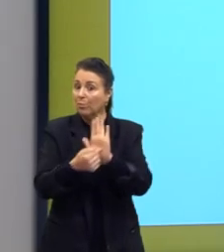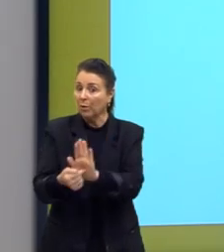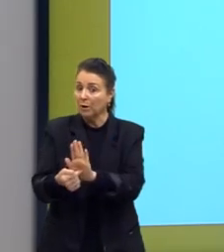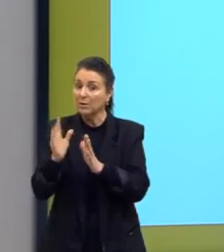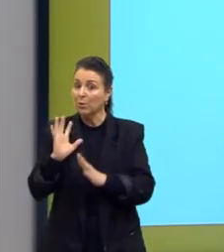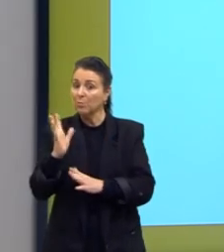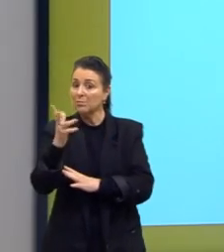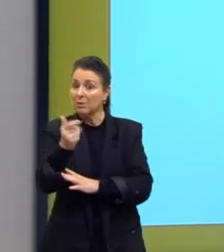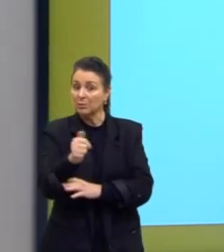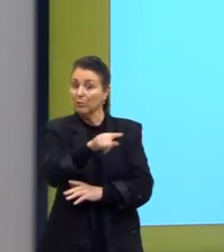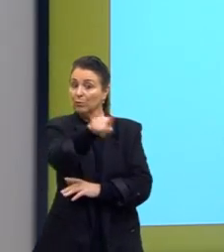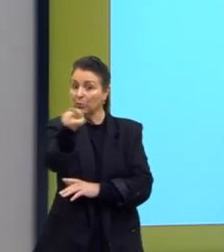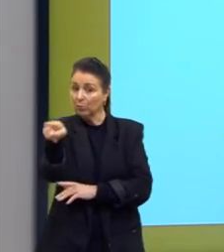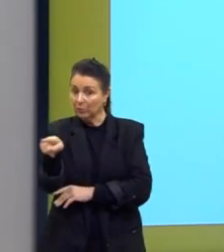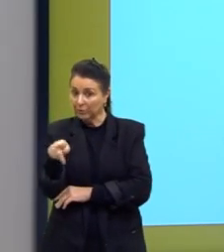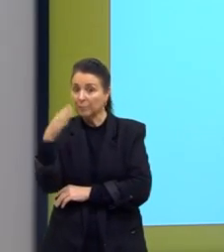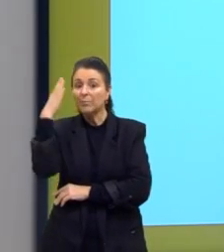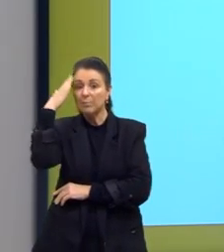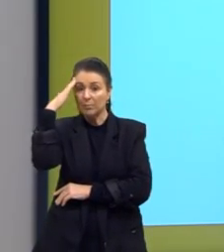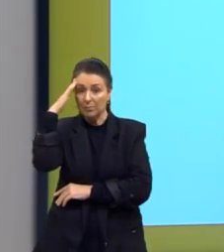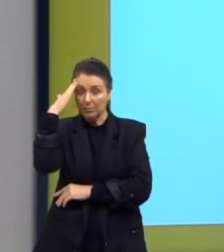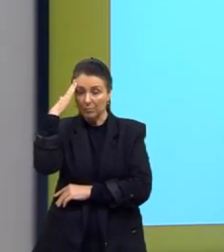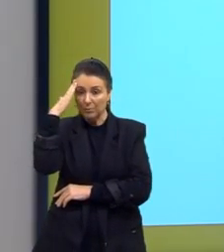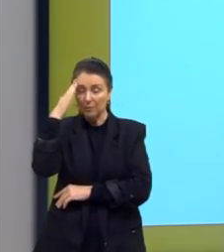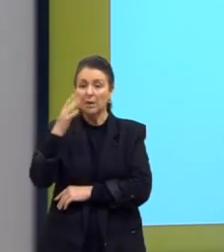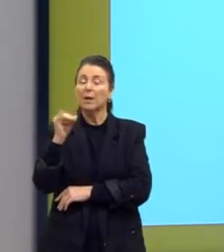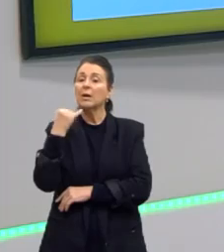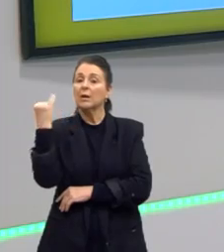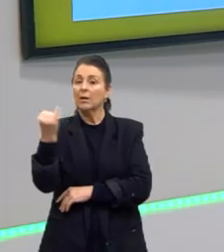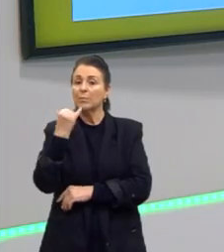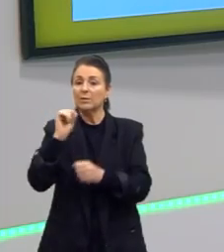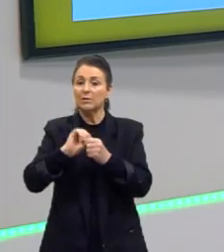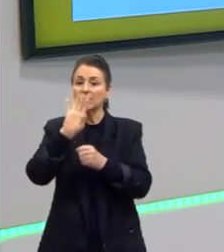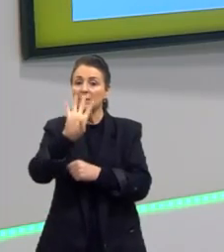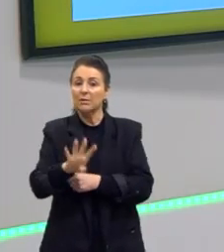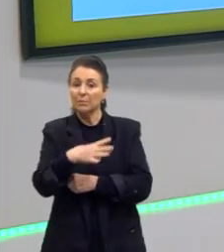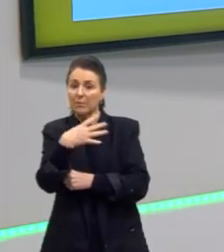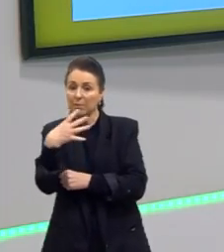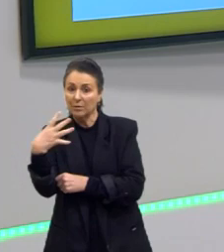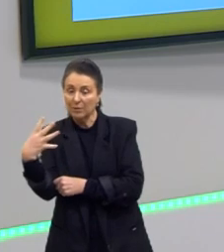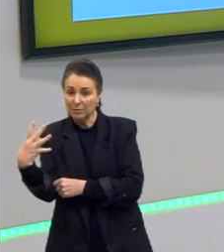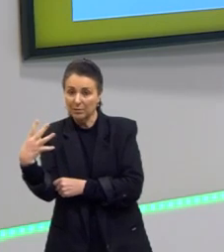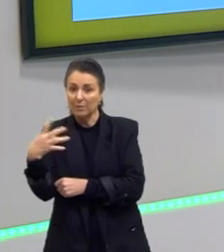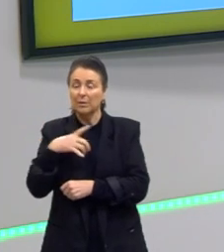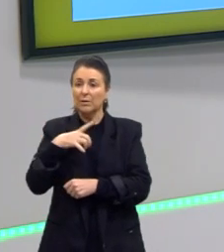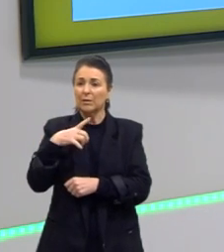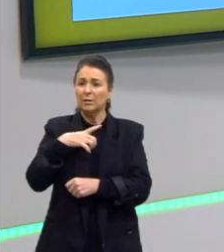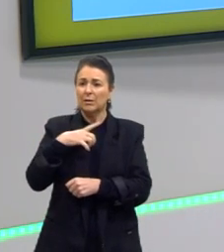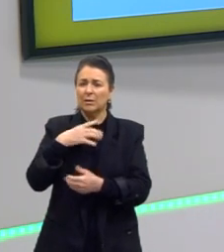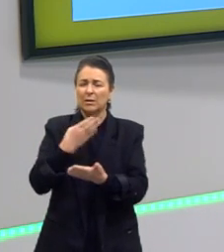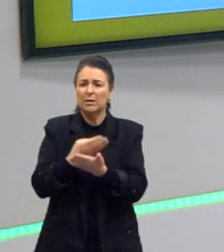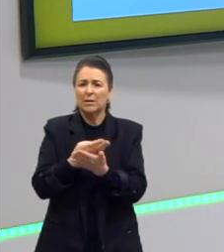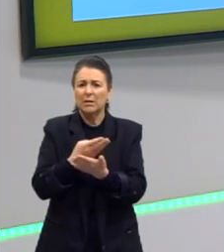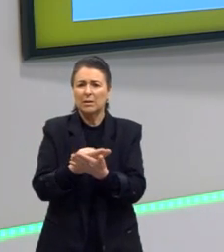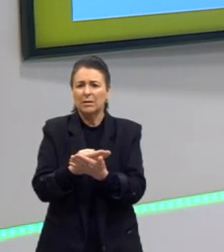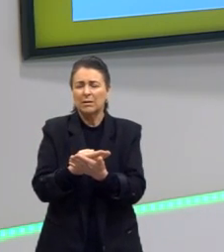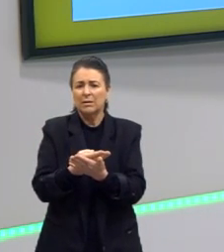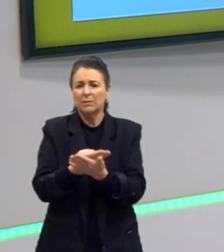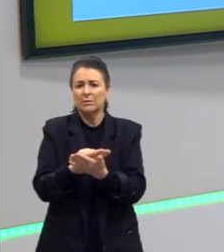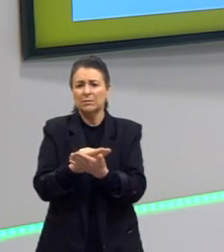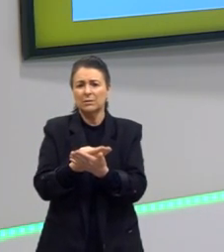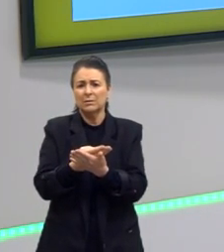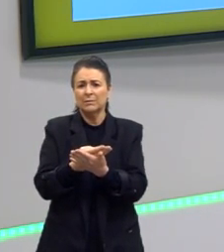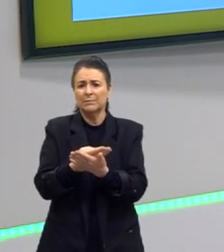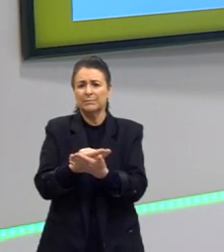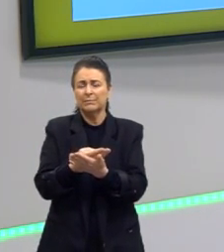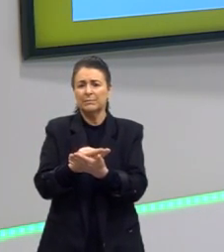mas vocês têm que saber. Então, é muito importante fazer uma tabelinha, já disse isso no início da aula, no início das aulas de compostos orgânicos,